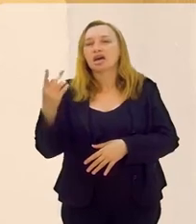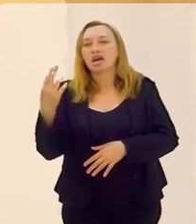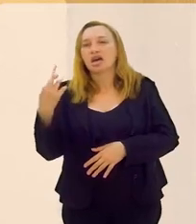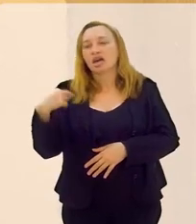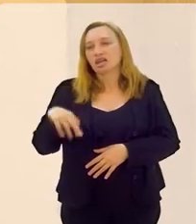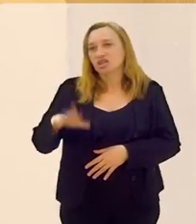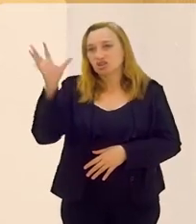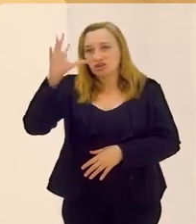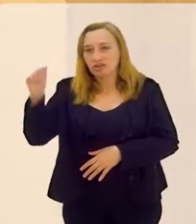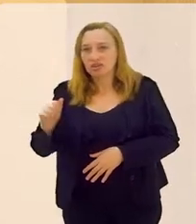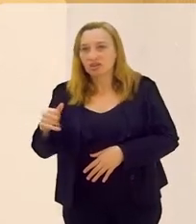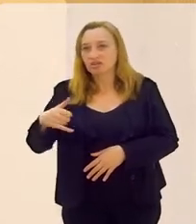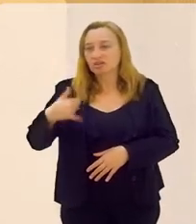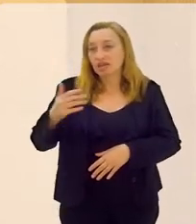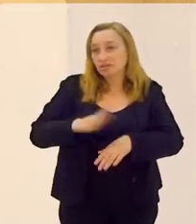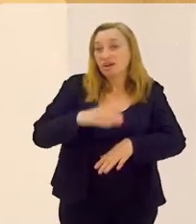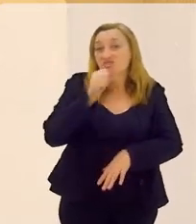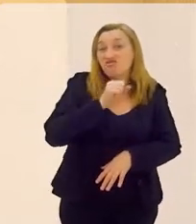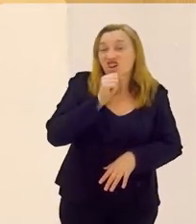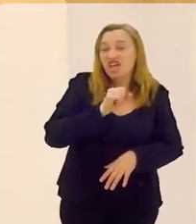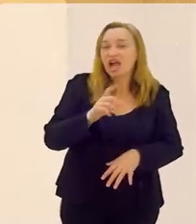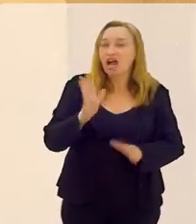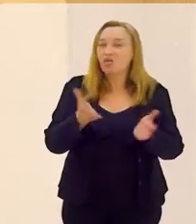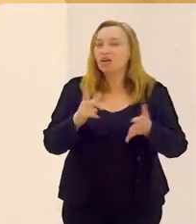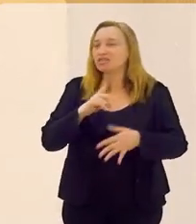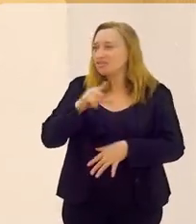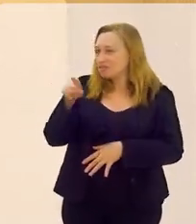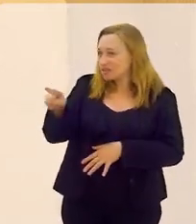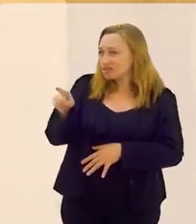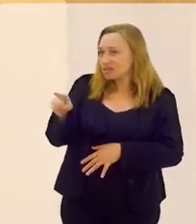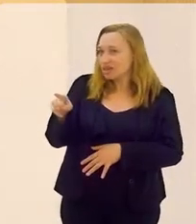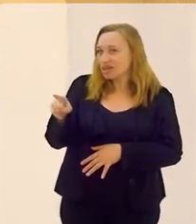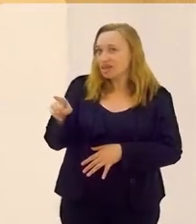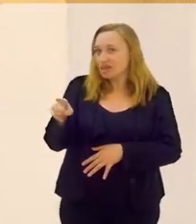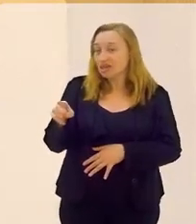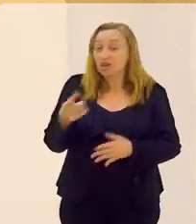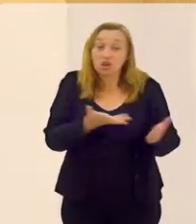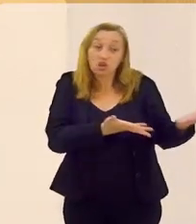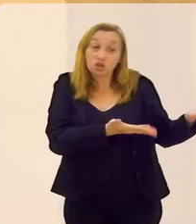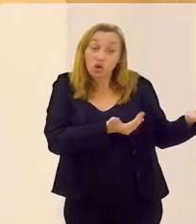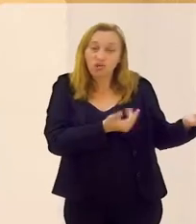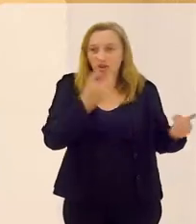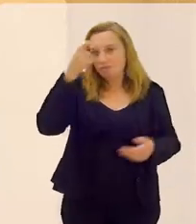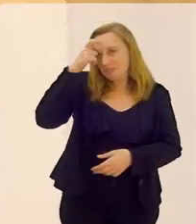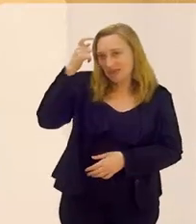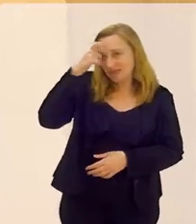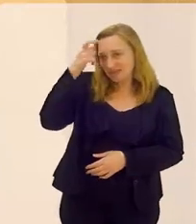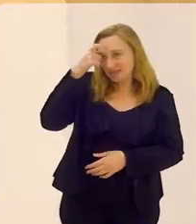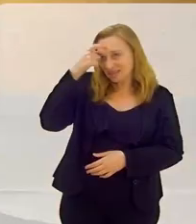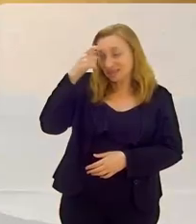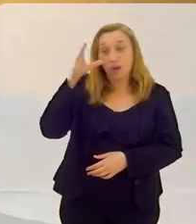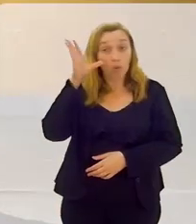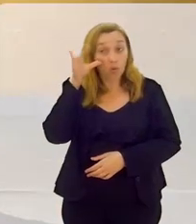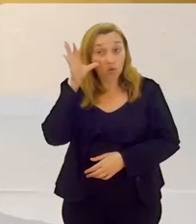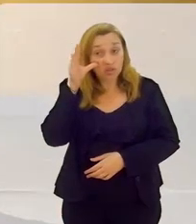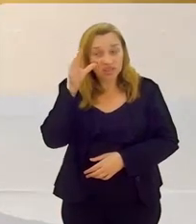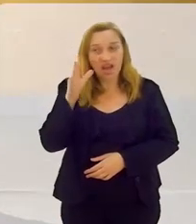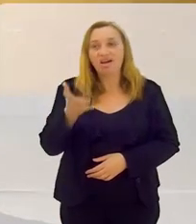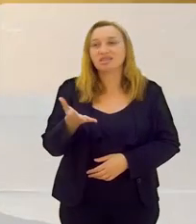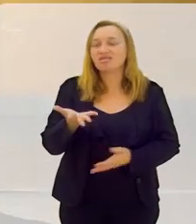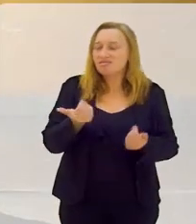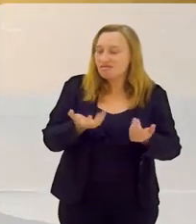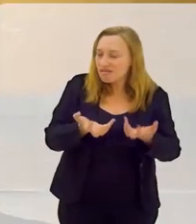avançada e aí a gente tem você, e eu acho isso muito bom, porque você traz o jovem que tem a